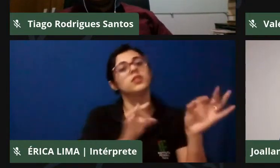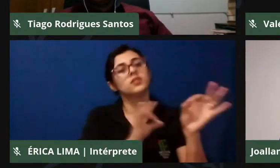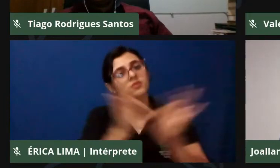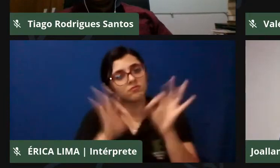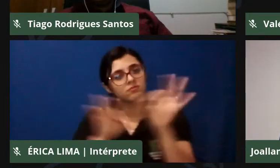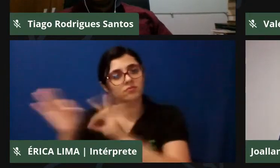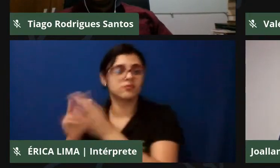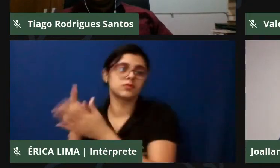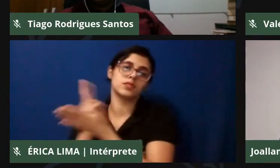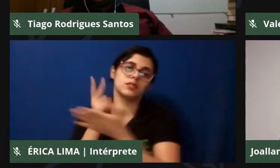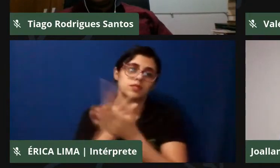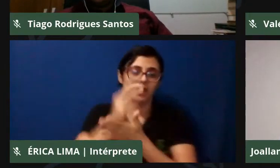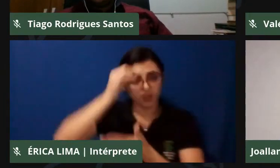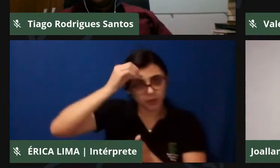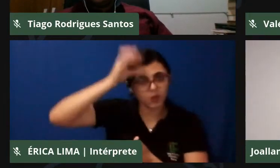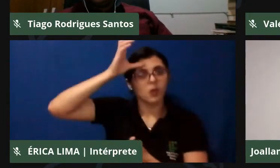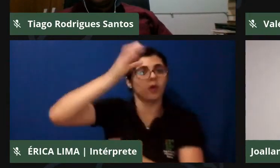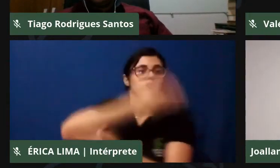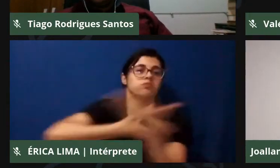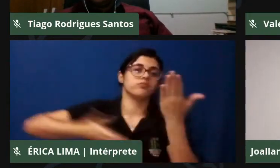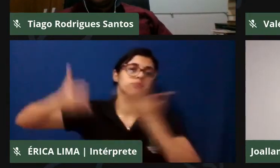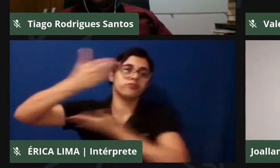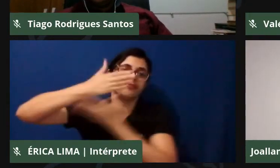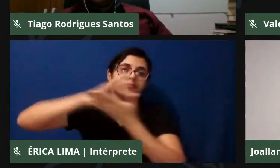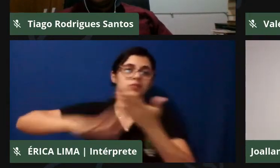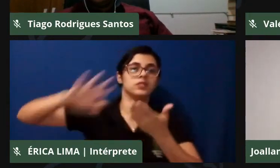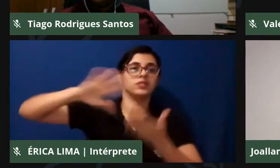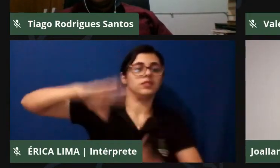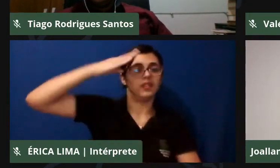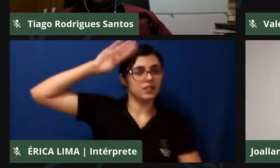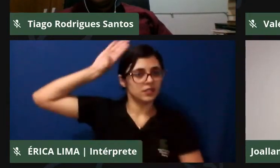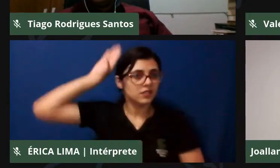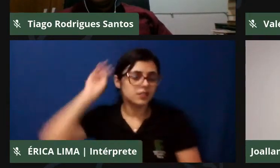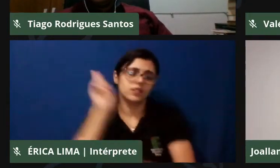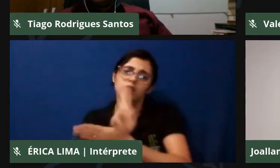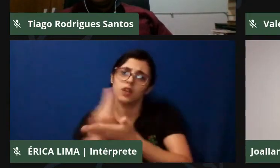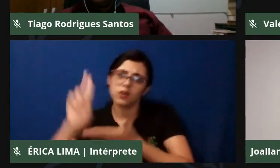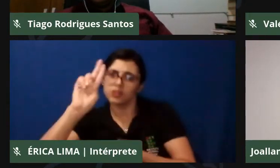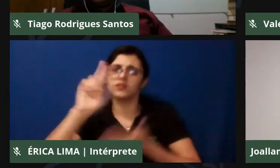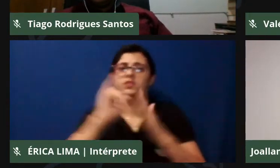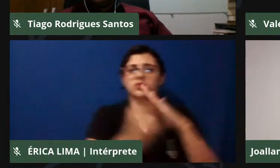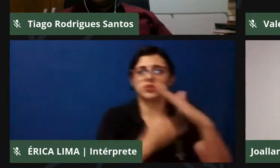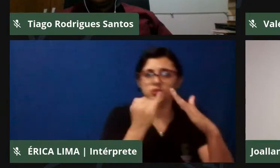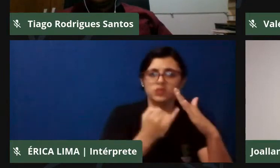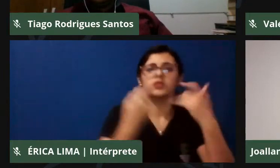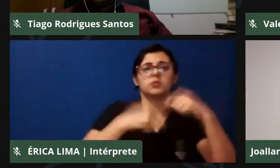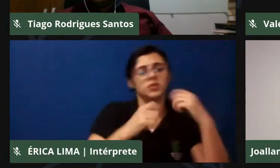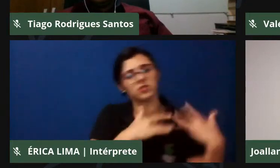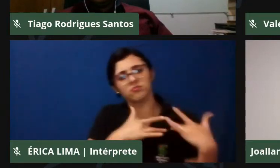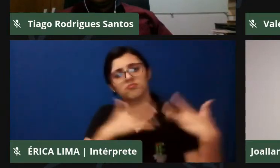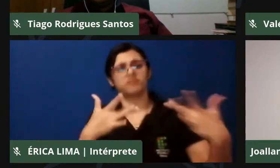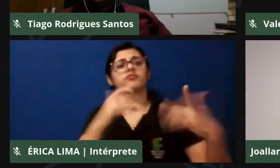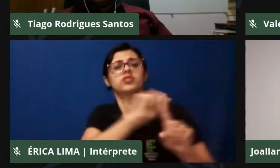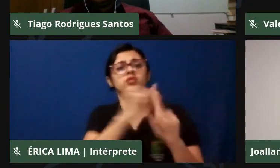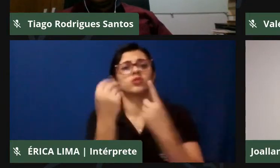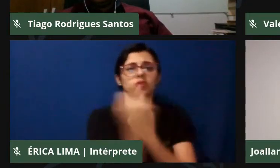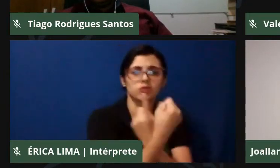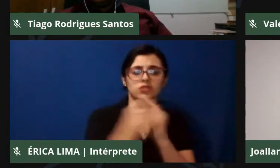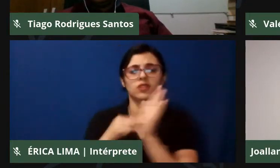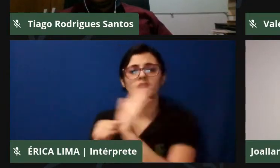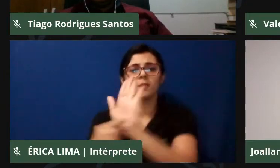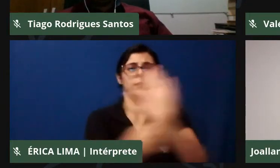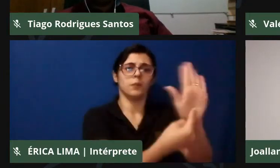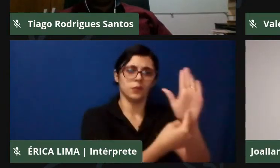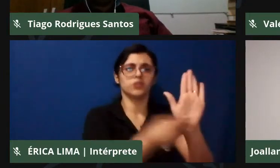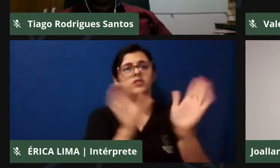conhecimento que a gente produz na academia, na universidade, no instituto, precisa estar a serviço da sociedade, precisa estar a serviço